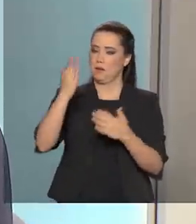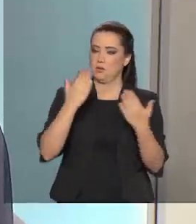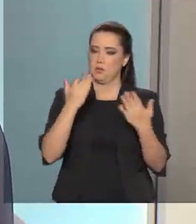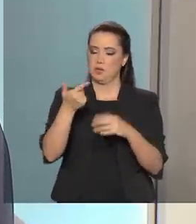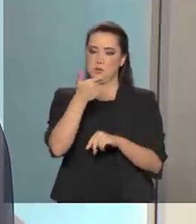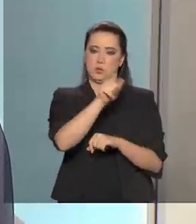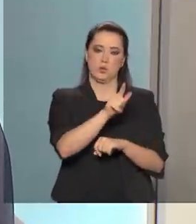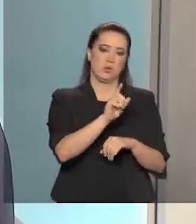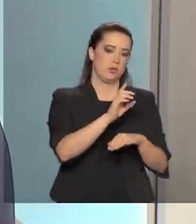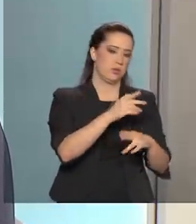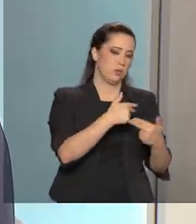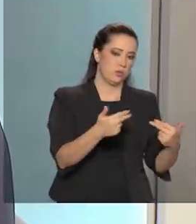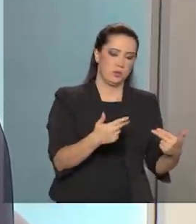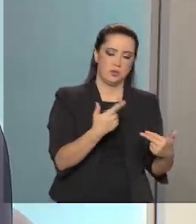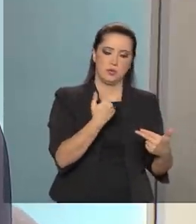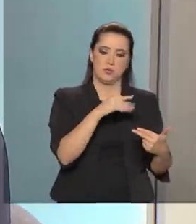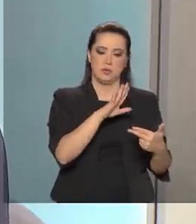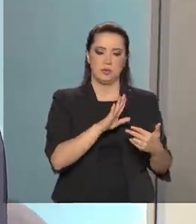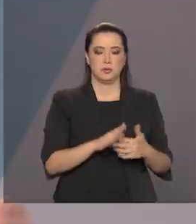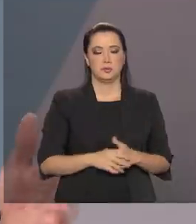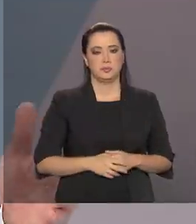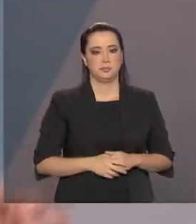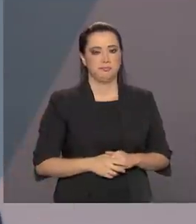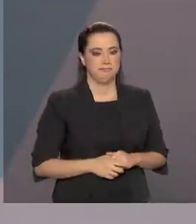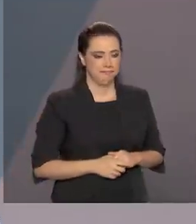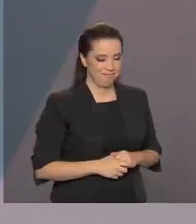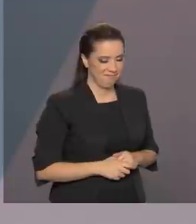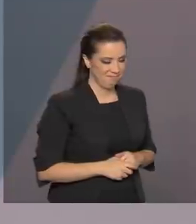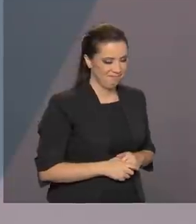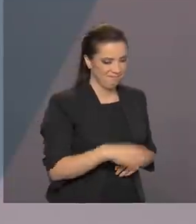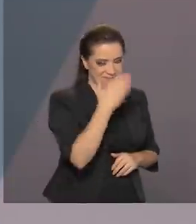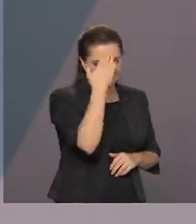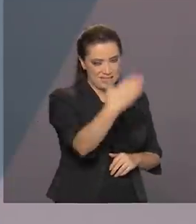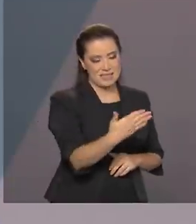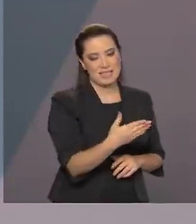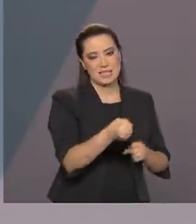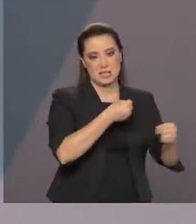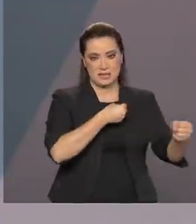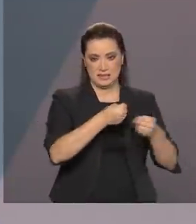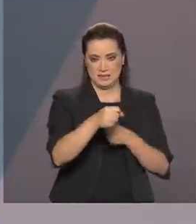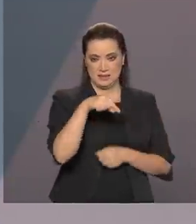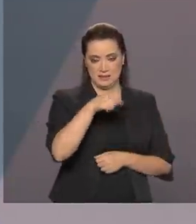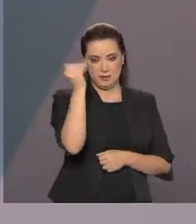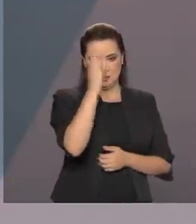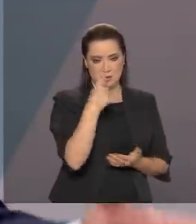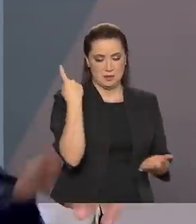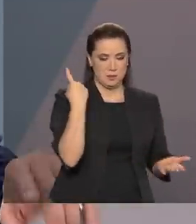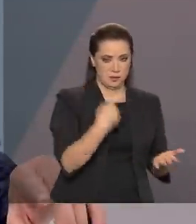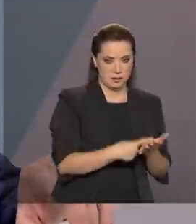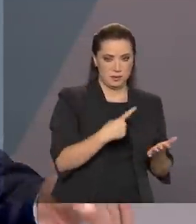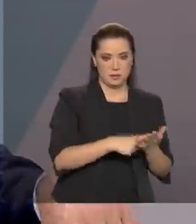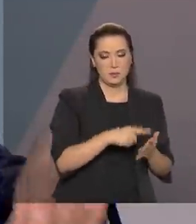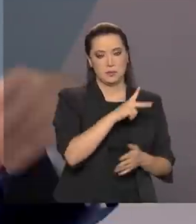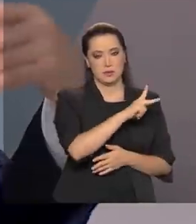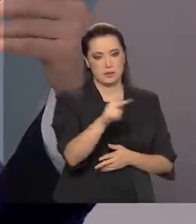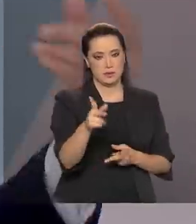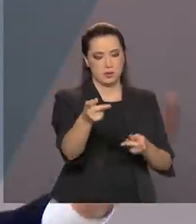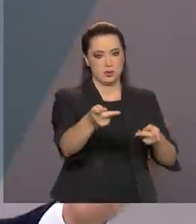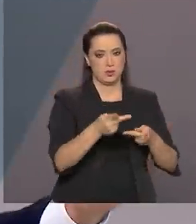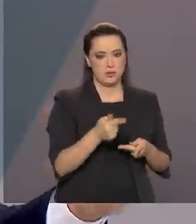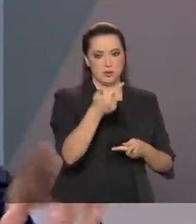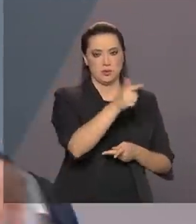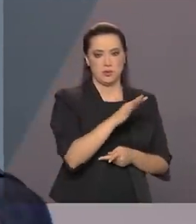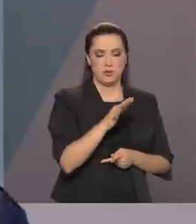função sancionadora. Muito obrigado pela entrevista aqui no Brasil em Pauta. Presidente, já fica o convite para o senhor